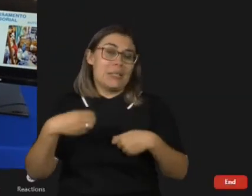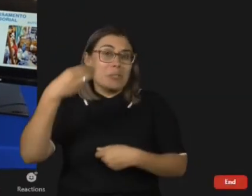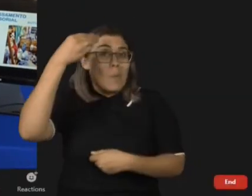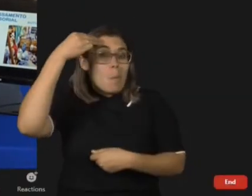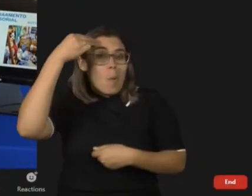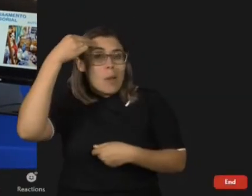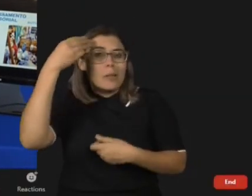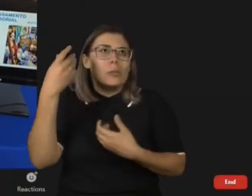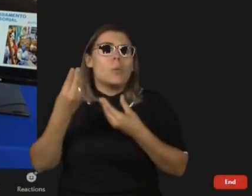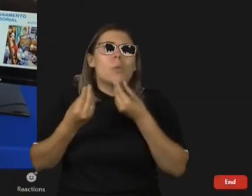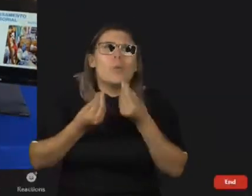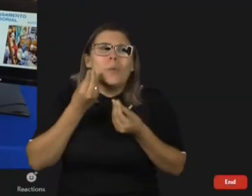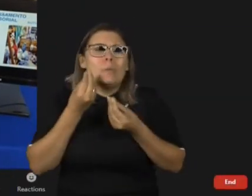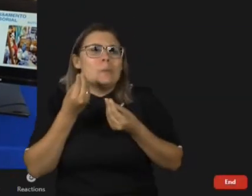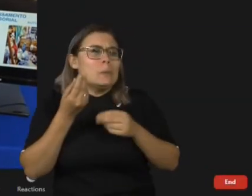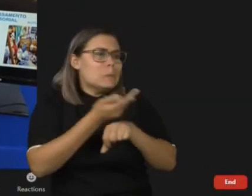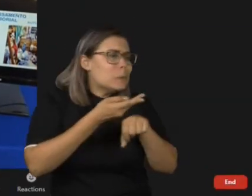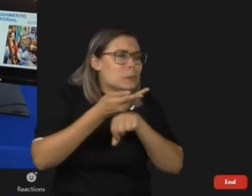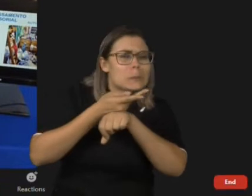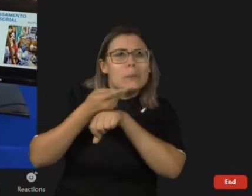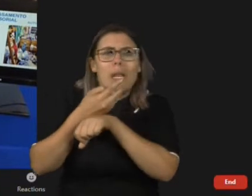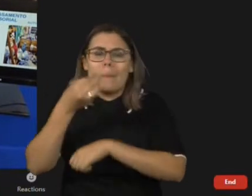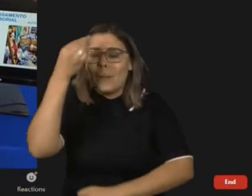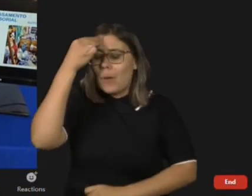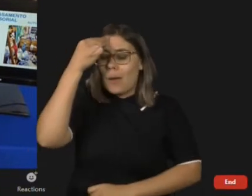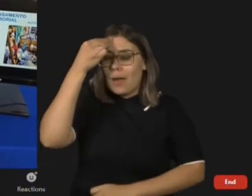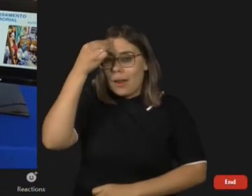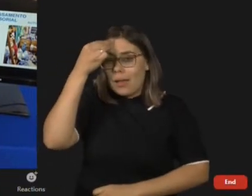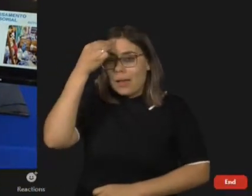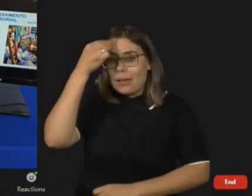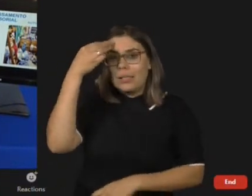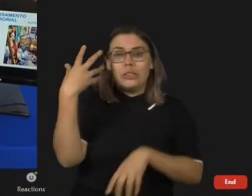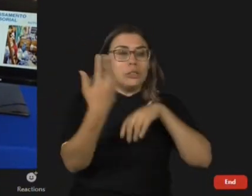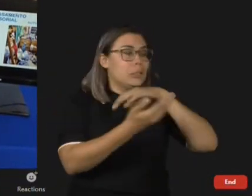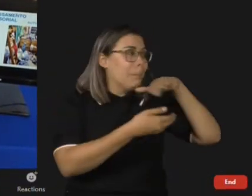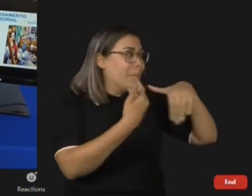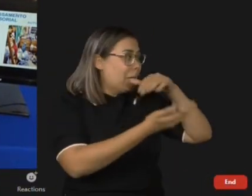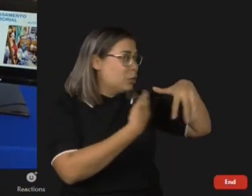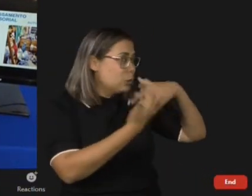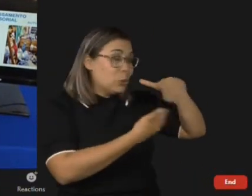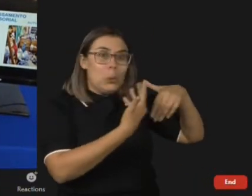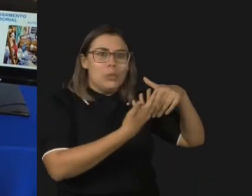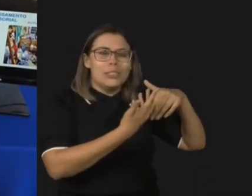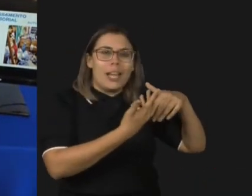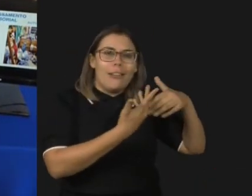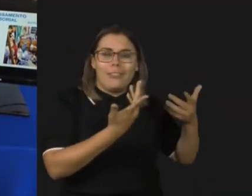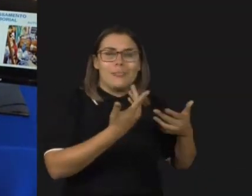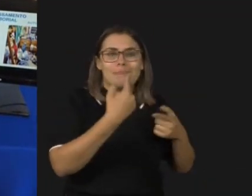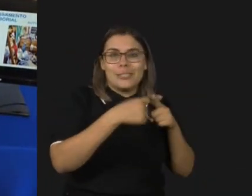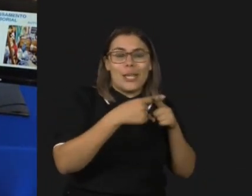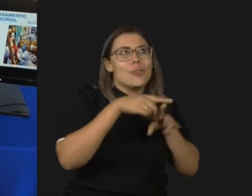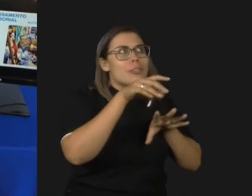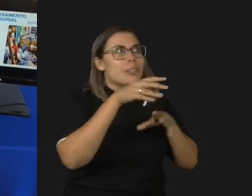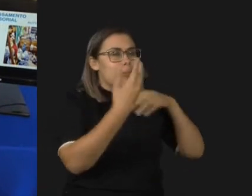se eu quisesse uma memória, eu não saberia onde ela está. Por isso, se justificam esses seis segundos de atenção que eu disse a vocês, onde eu estou